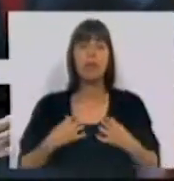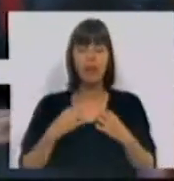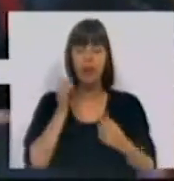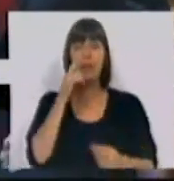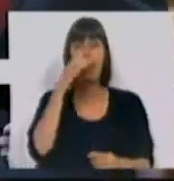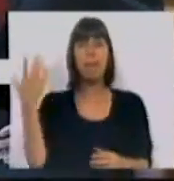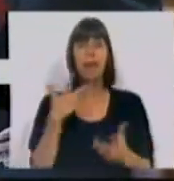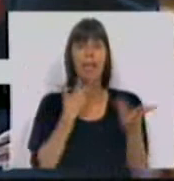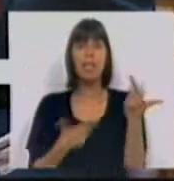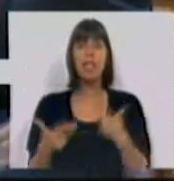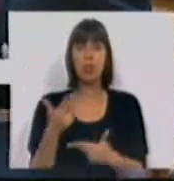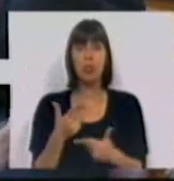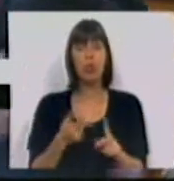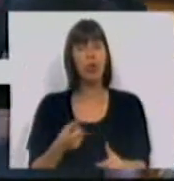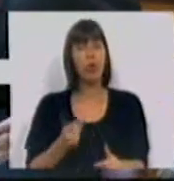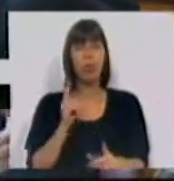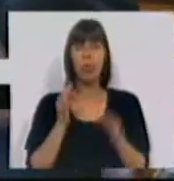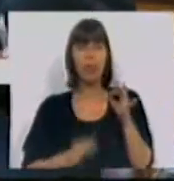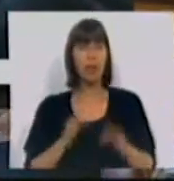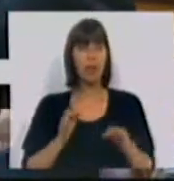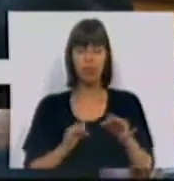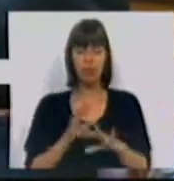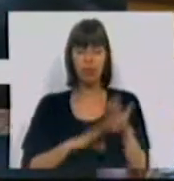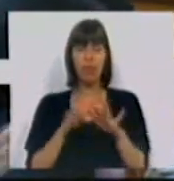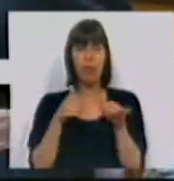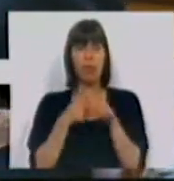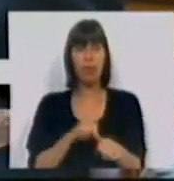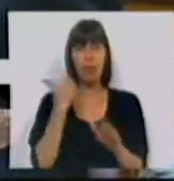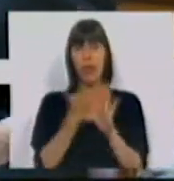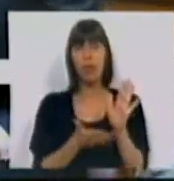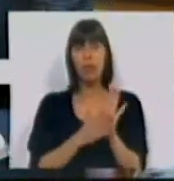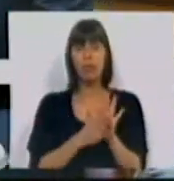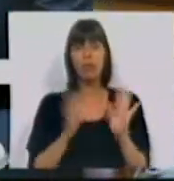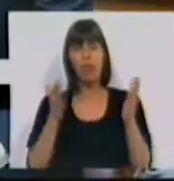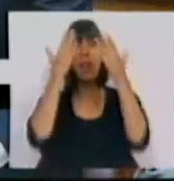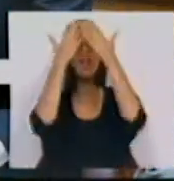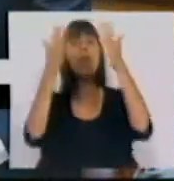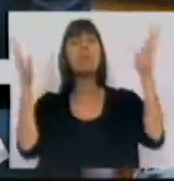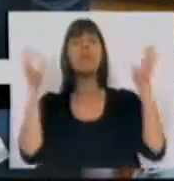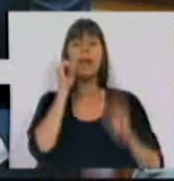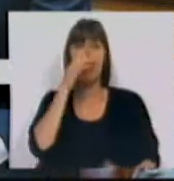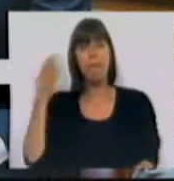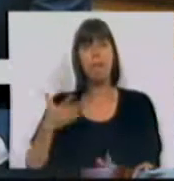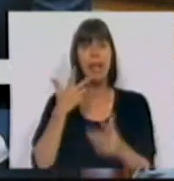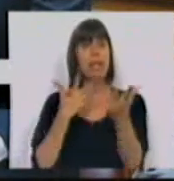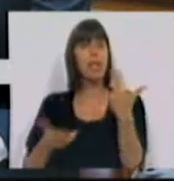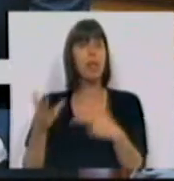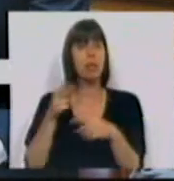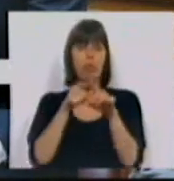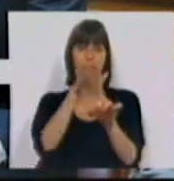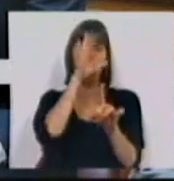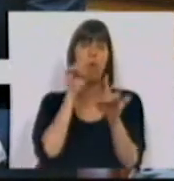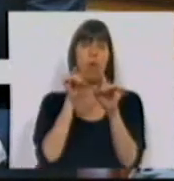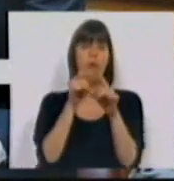merece censura não são os tribunais que fazem cumprir a Constituição. Em democracia, quem merece censura é o